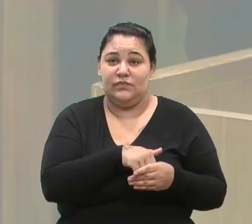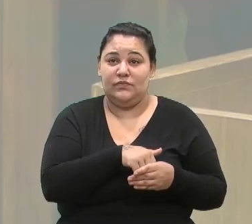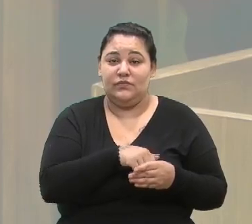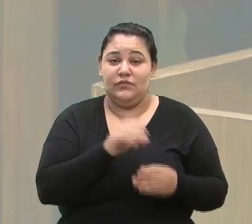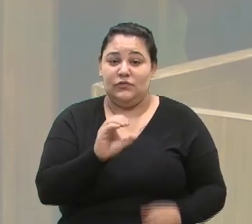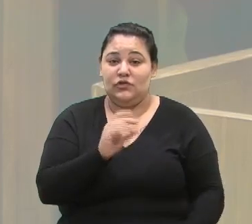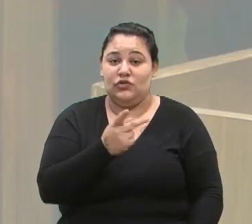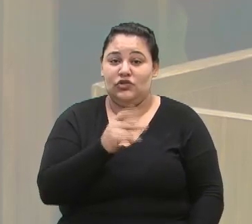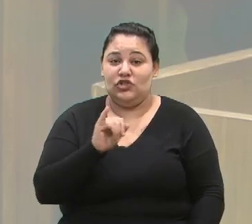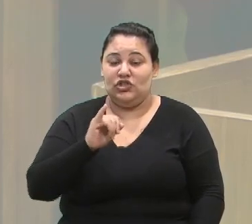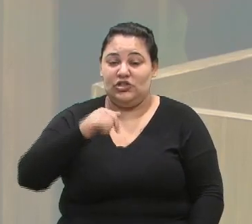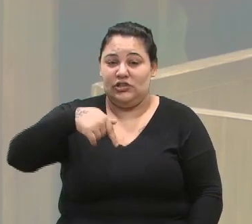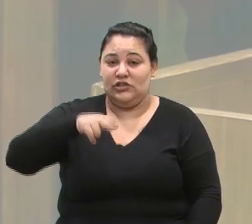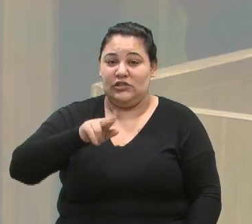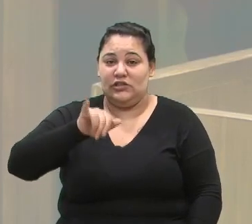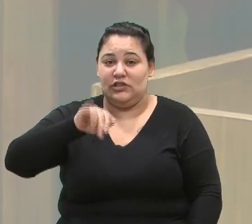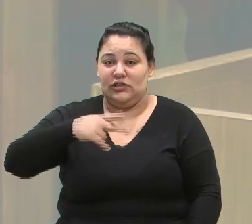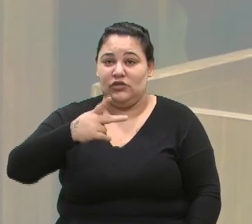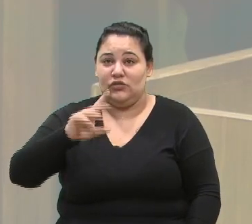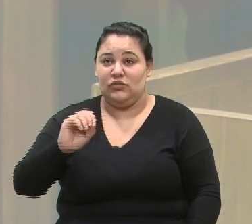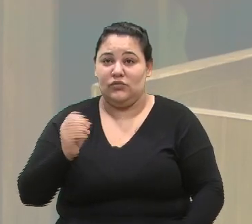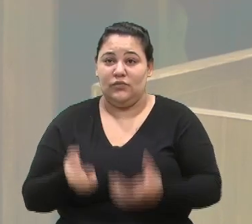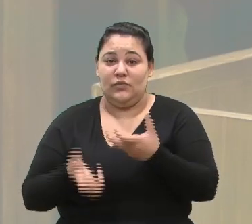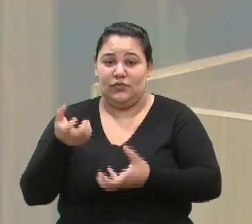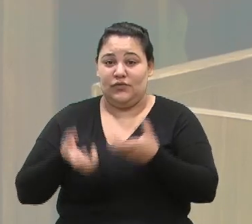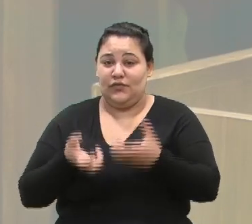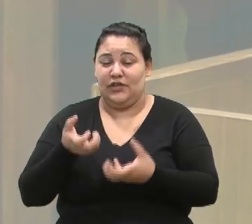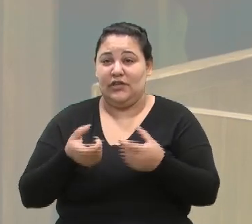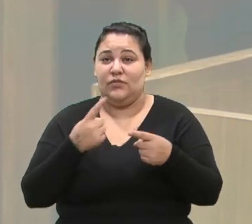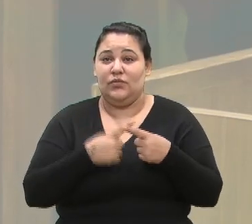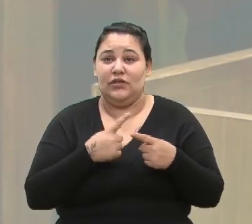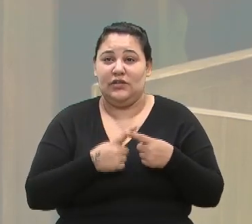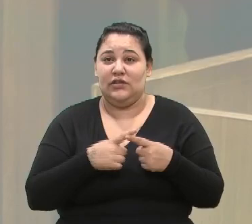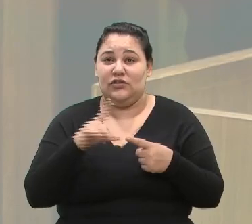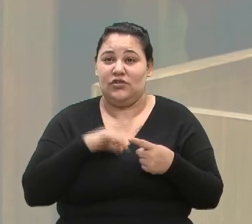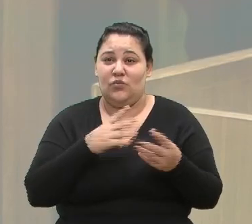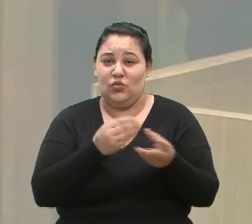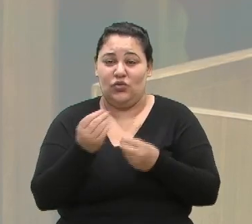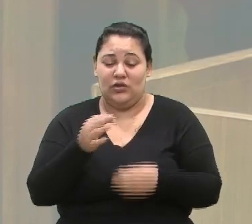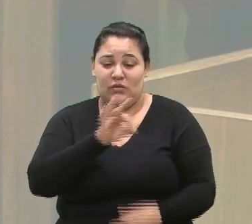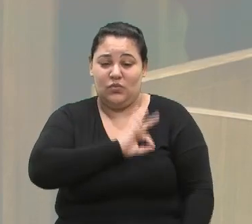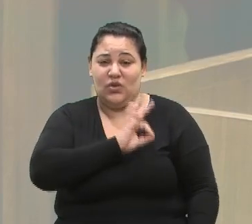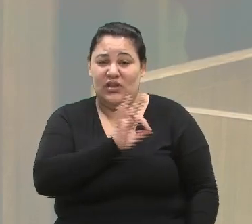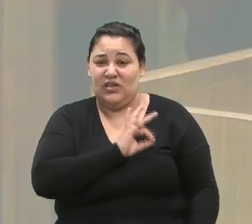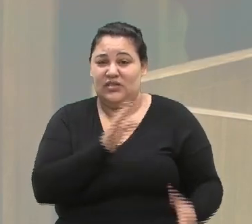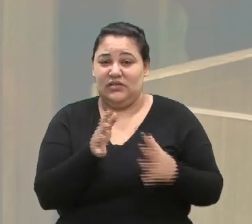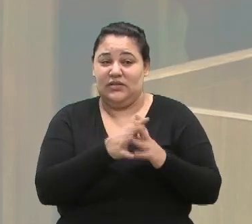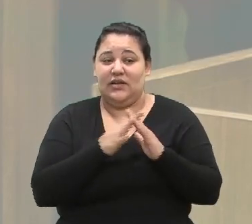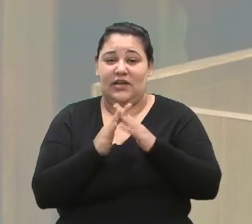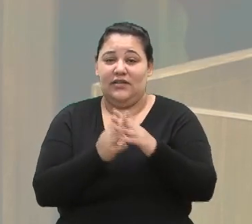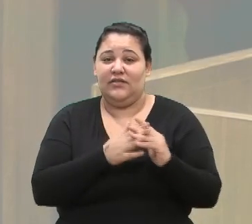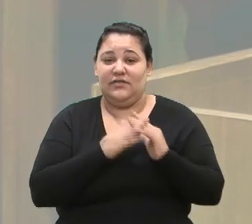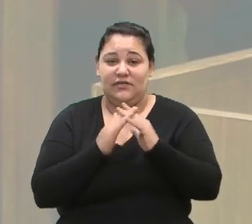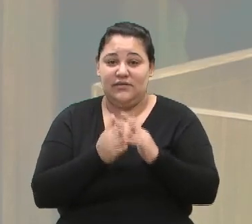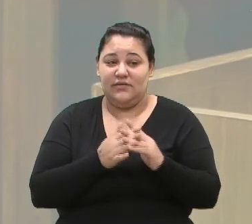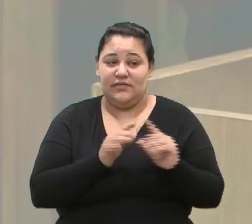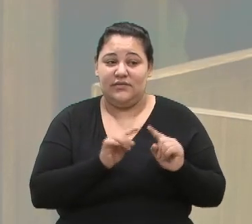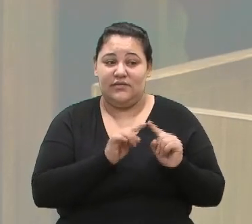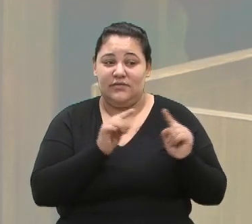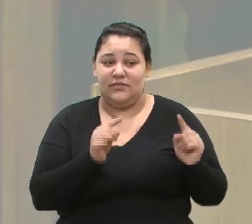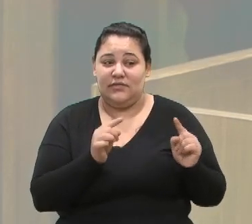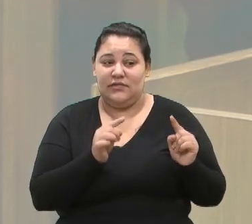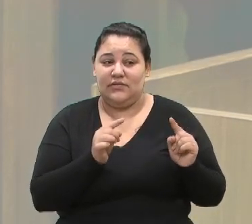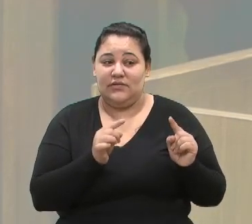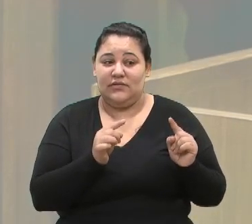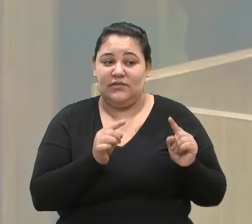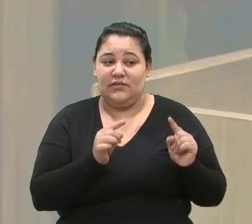Brazão lá, que na verdade foi uma fogueira, com tanta polícia e confusão. Mas, enfim, no final da tarde